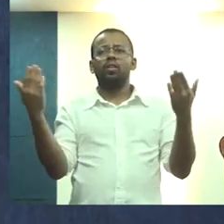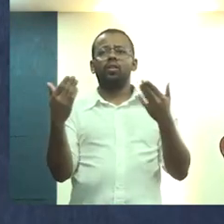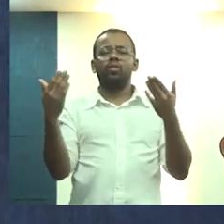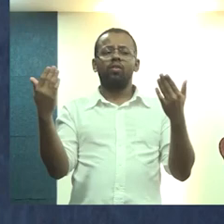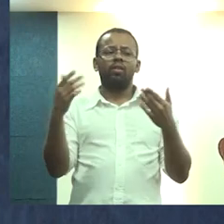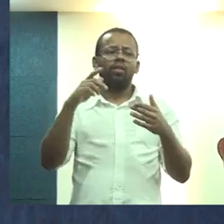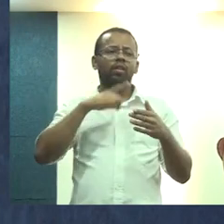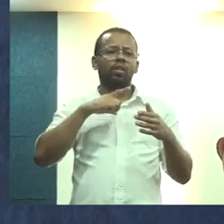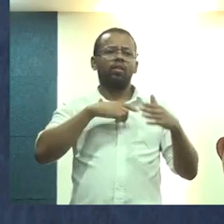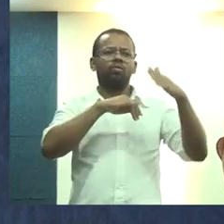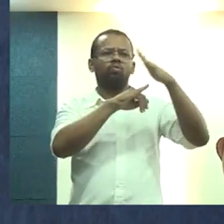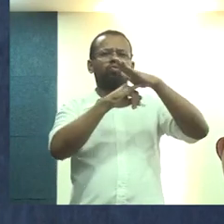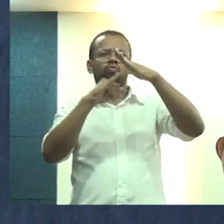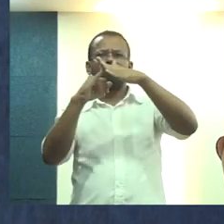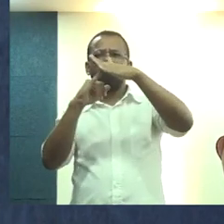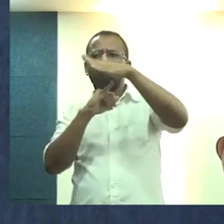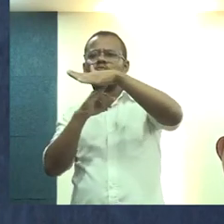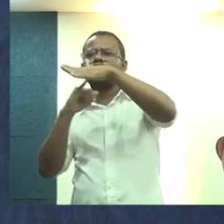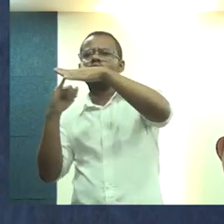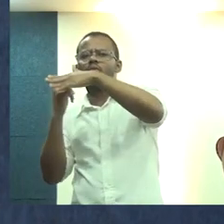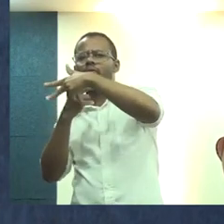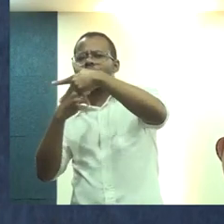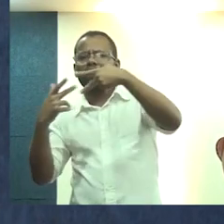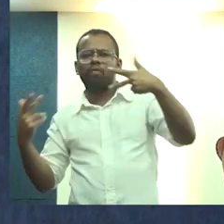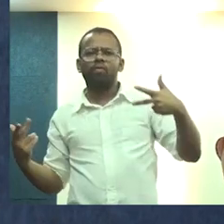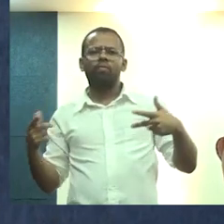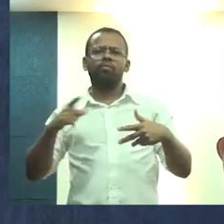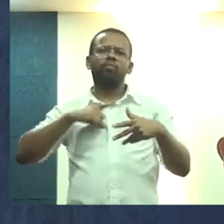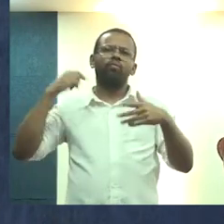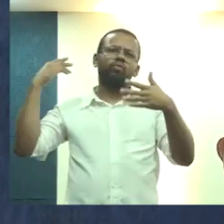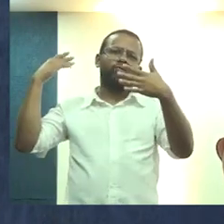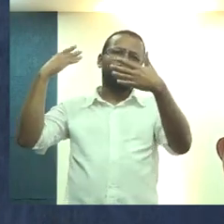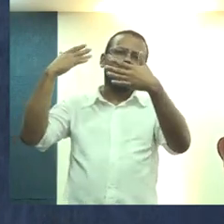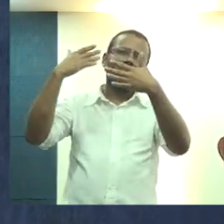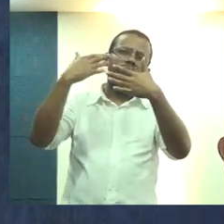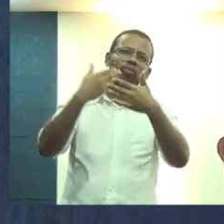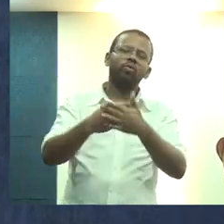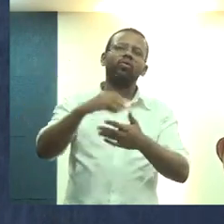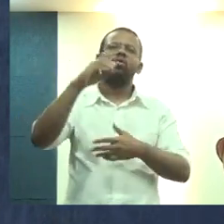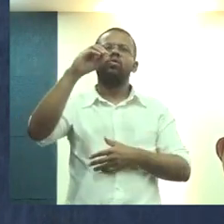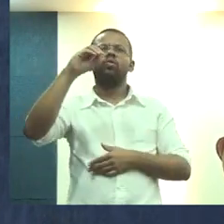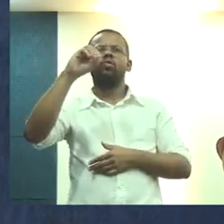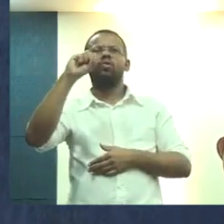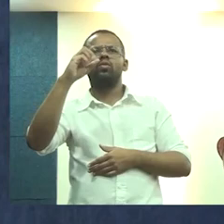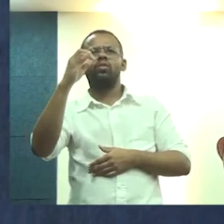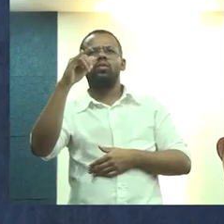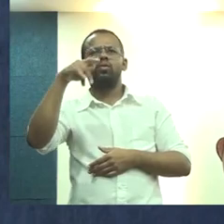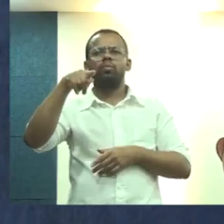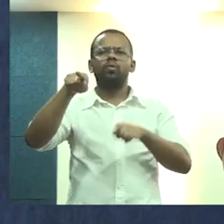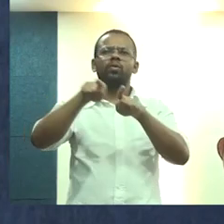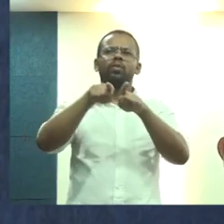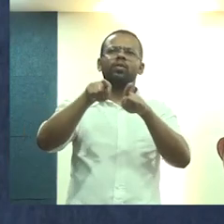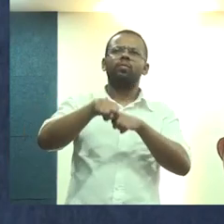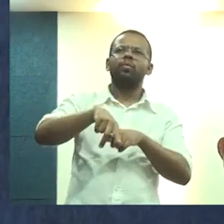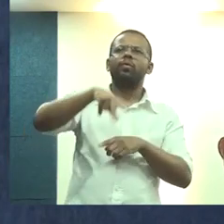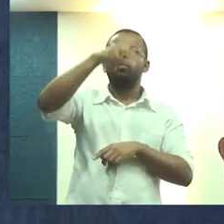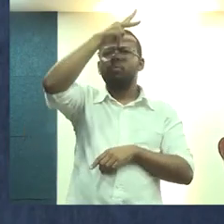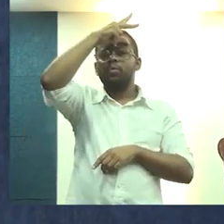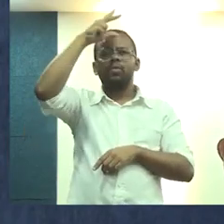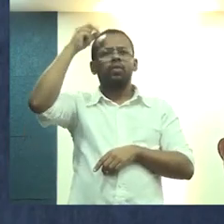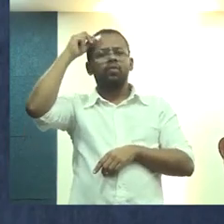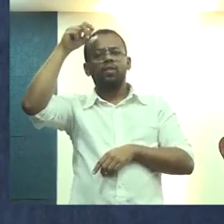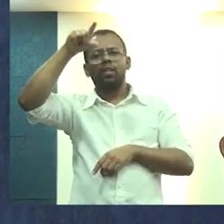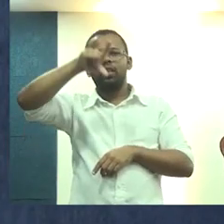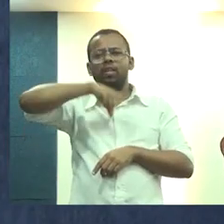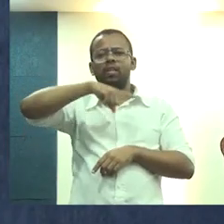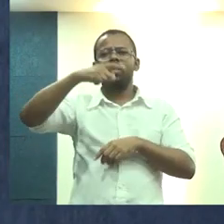conosco aqui uma série de entidades ao longo, OSCIPs, prefeituras, que estão